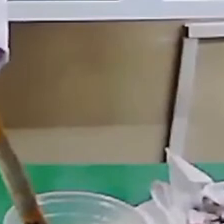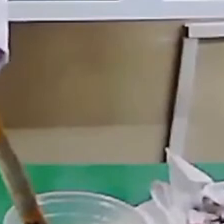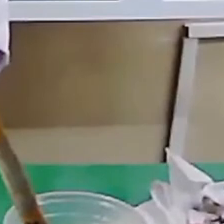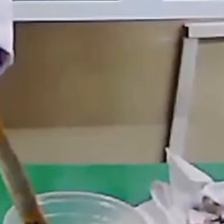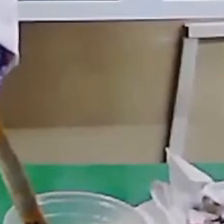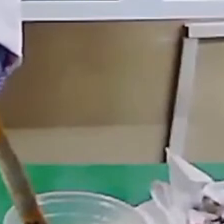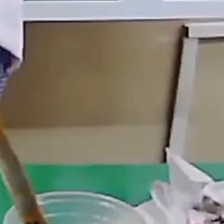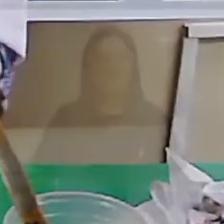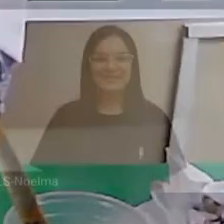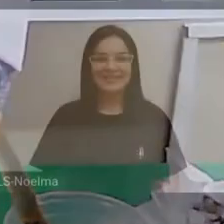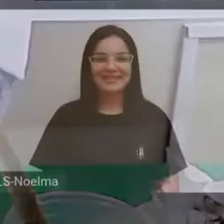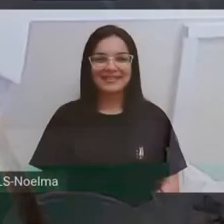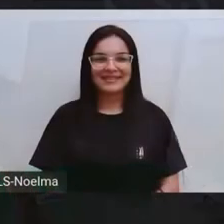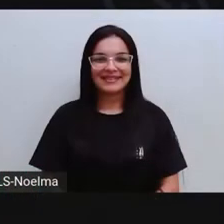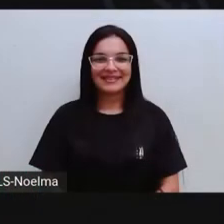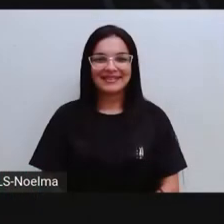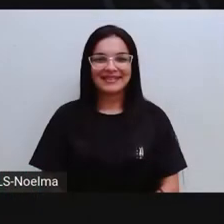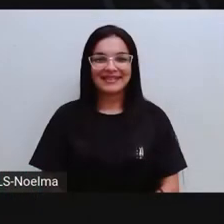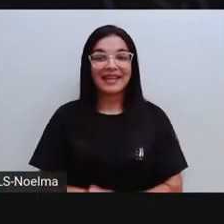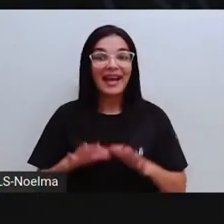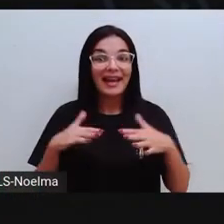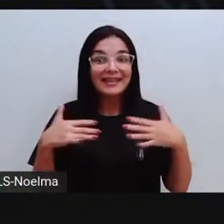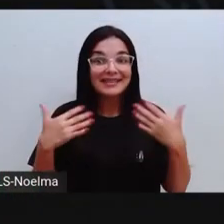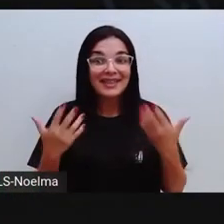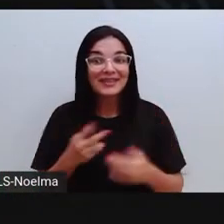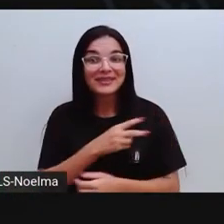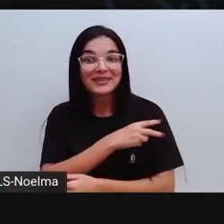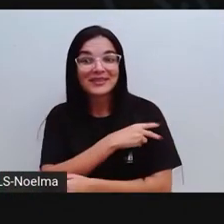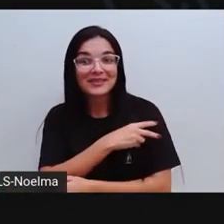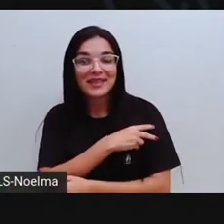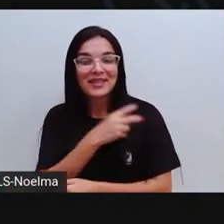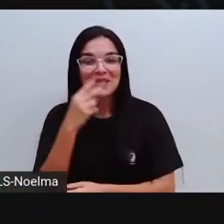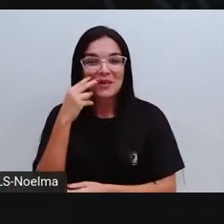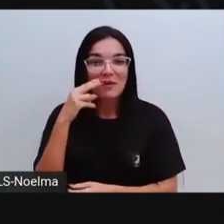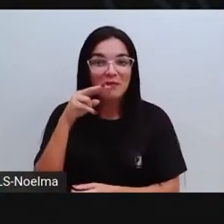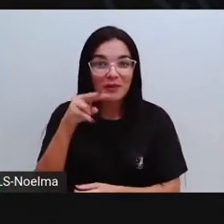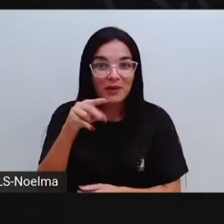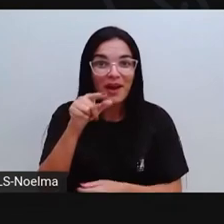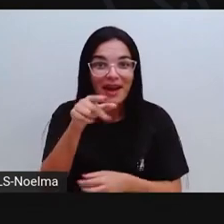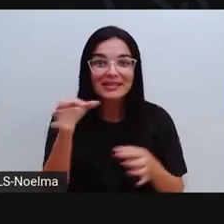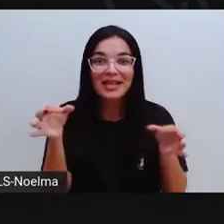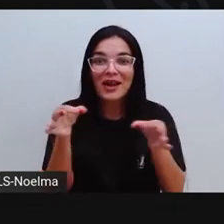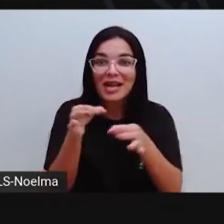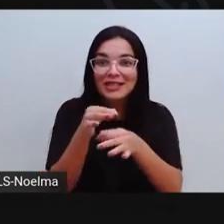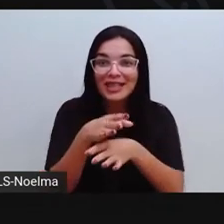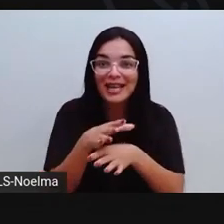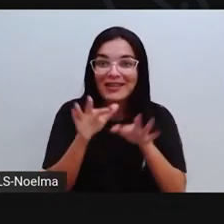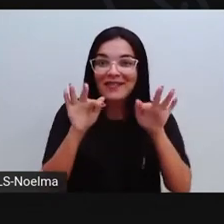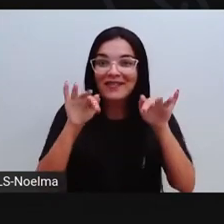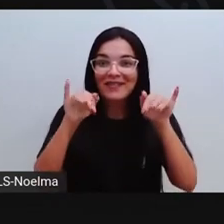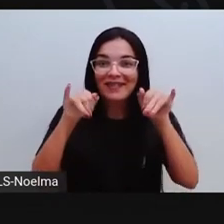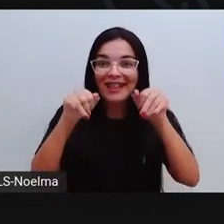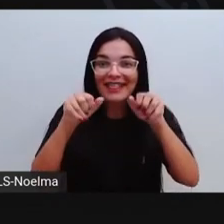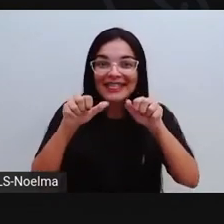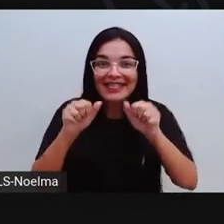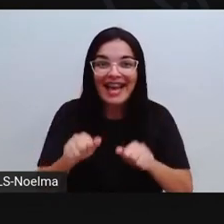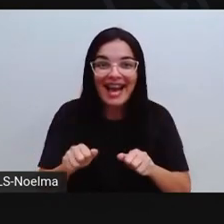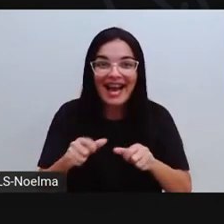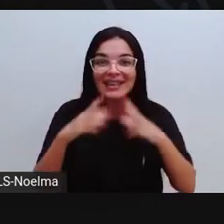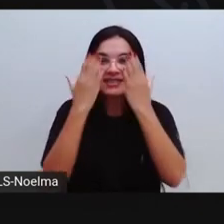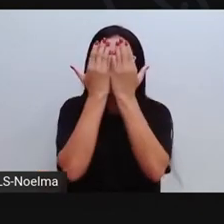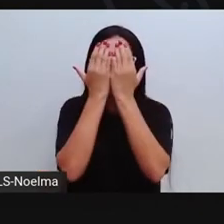rosa, ó. Então, segundo ano, olha lá, esse é o resultado final, ó, da nossa